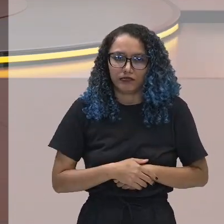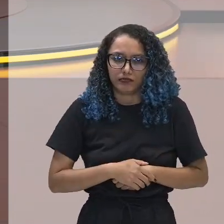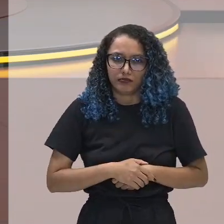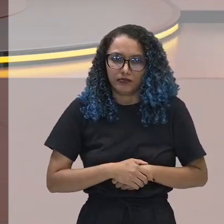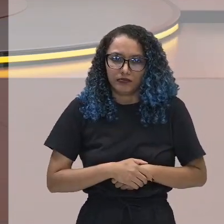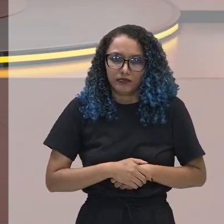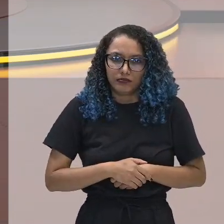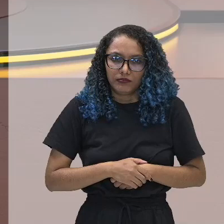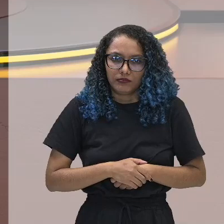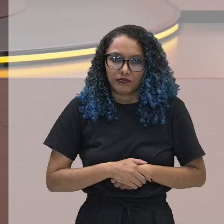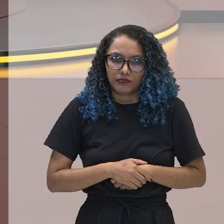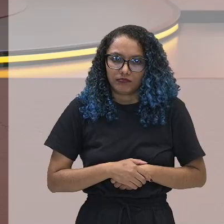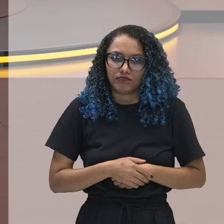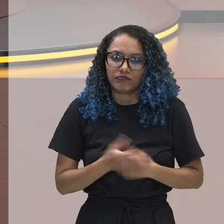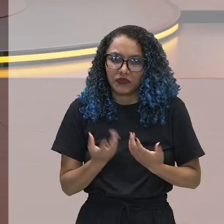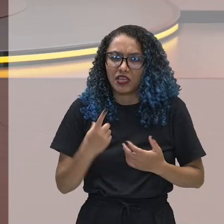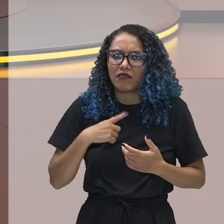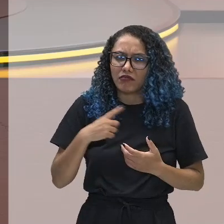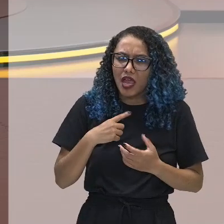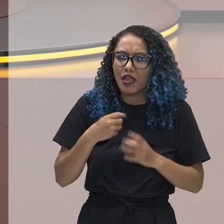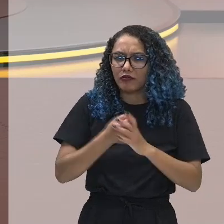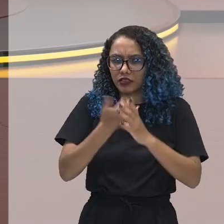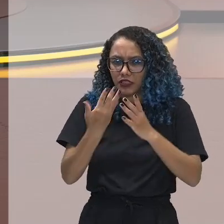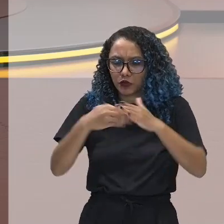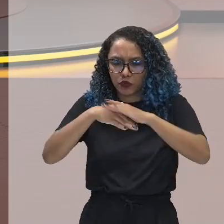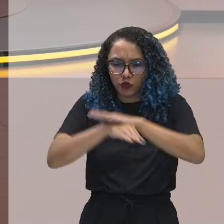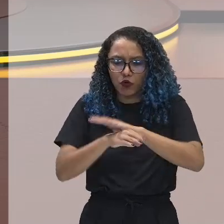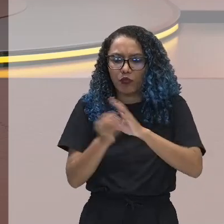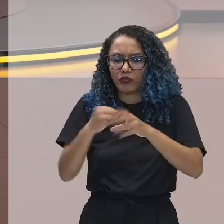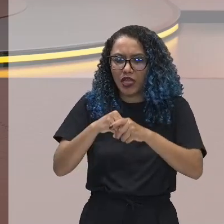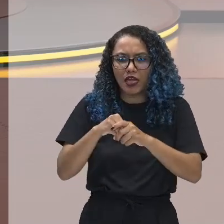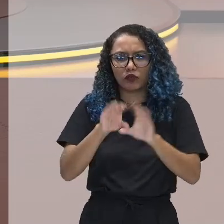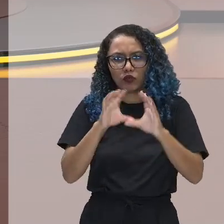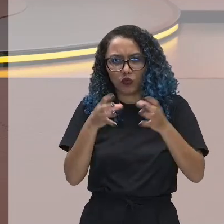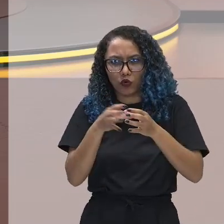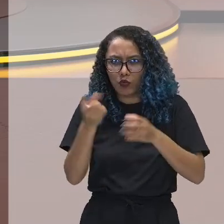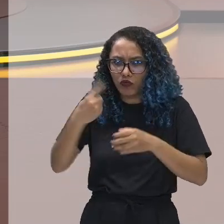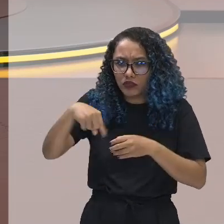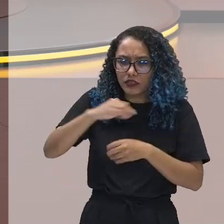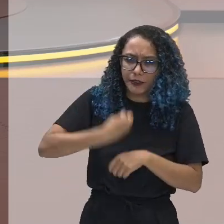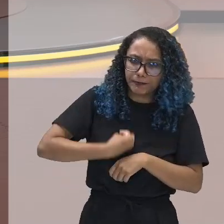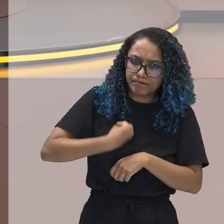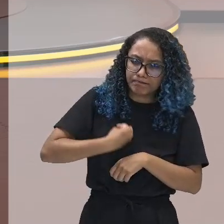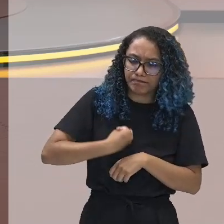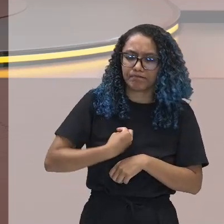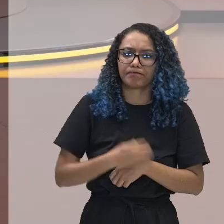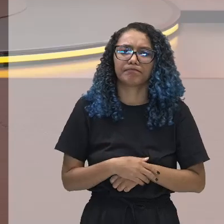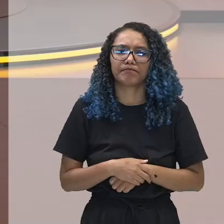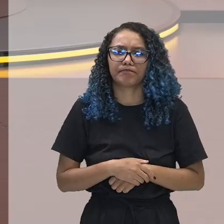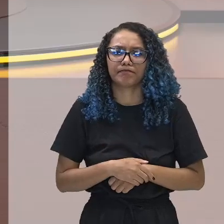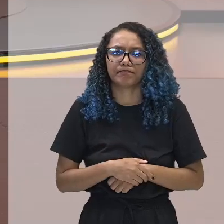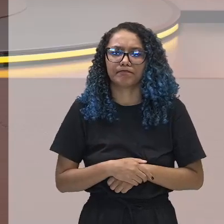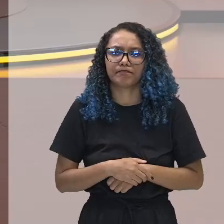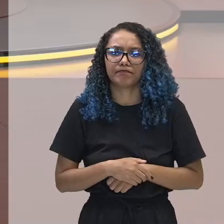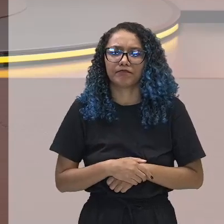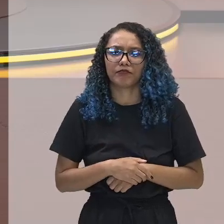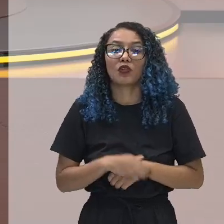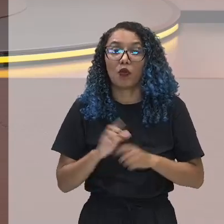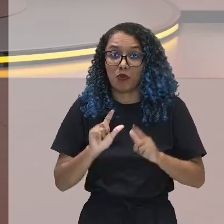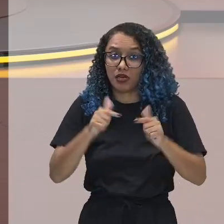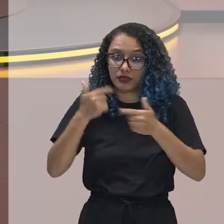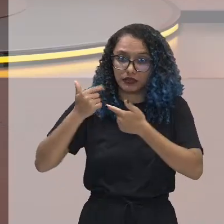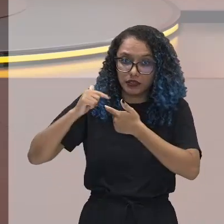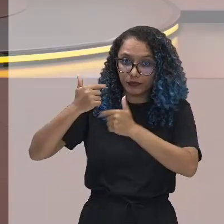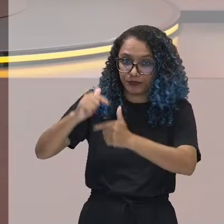dentro do grupo que você convive. Você, então, essa ação é uma ação tradicional, né?